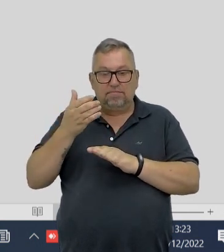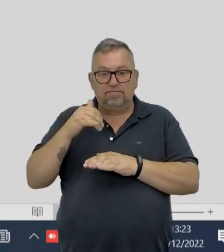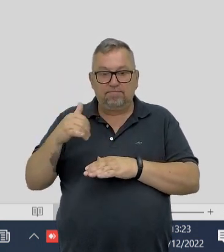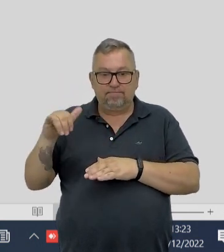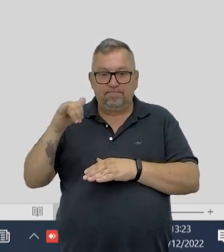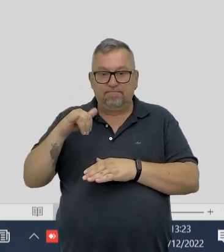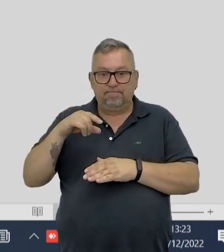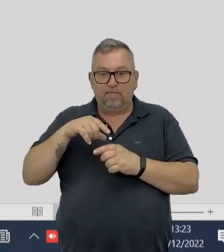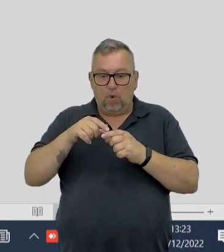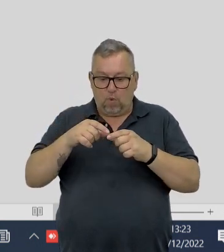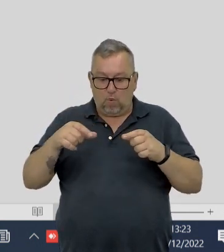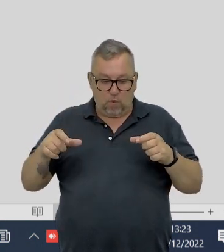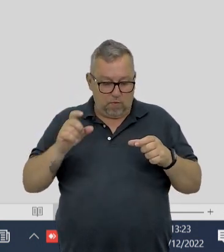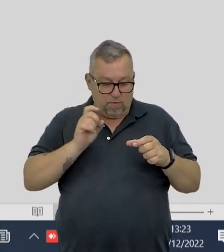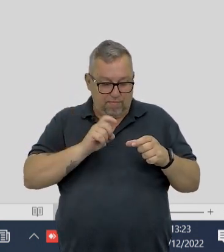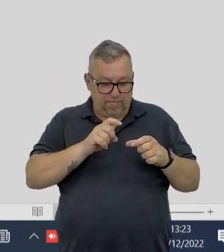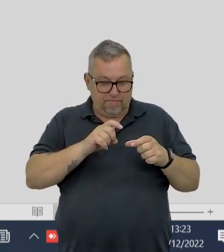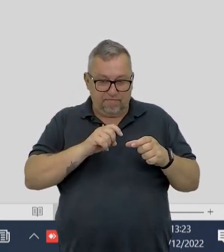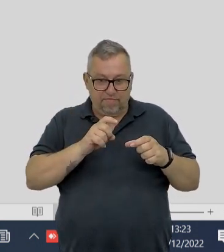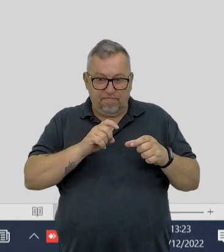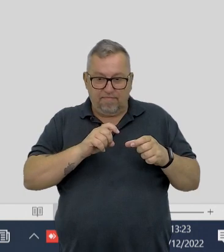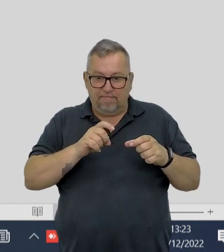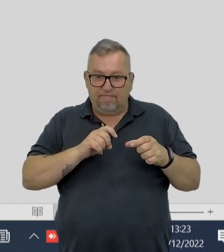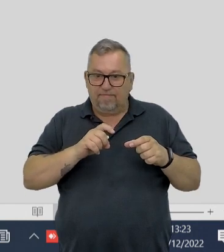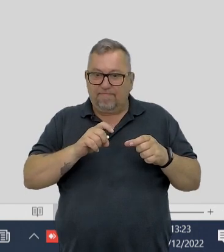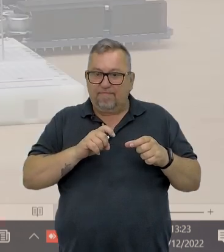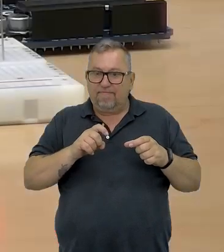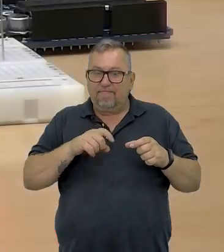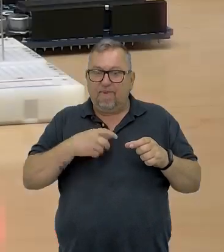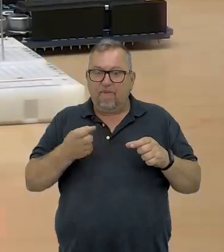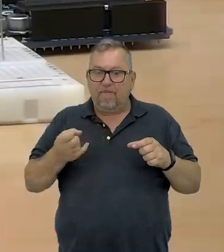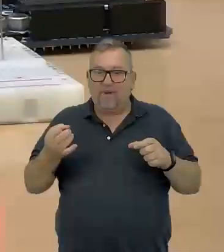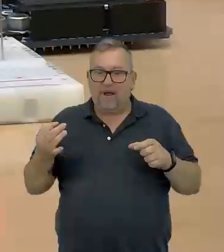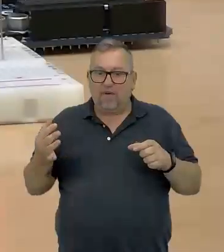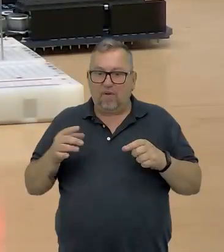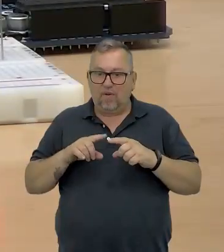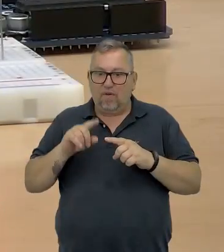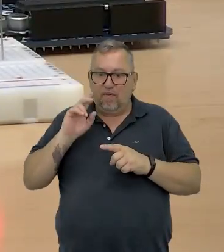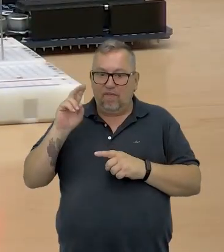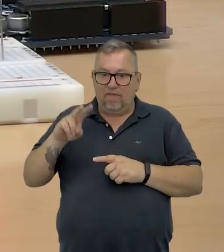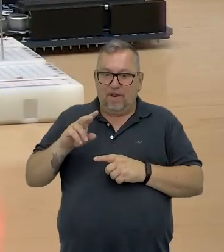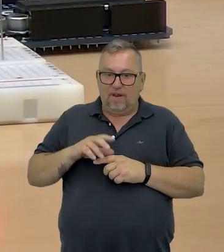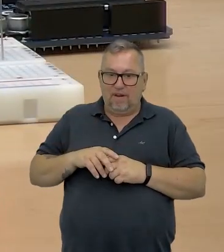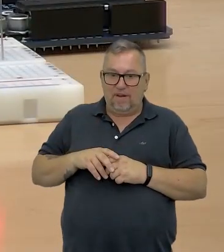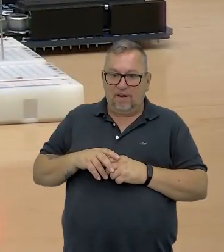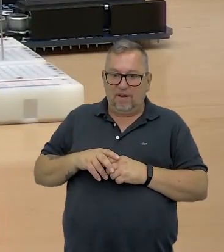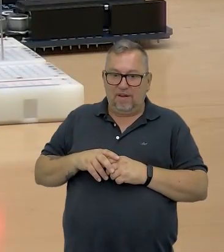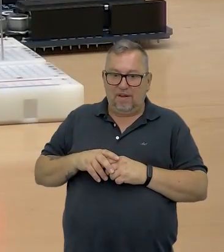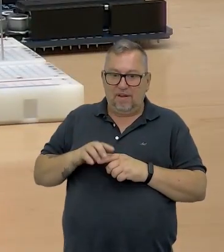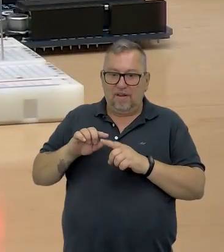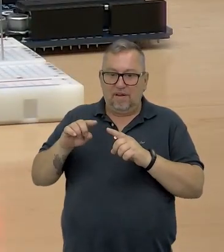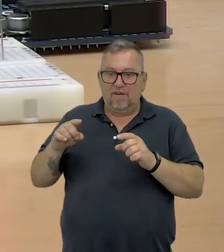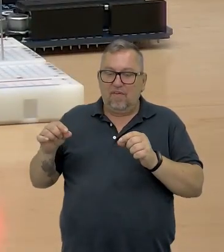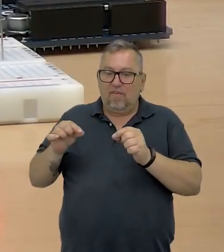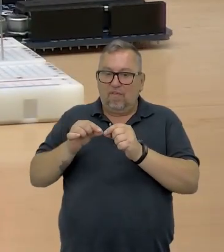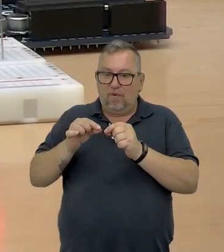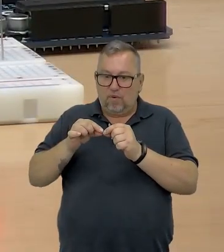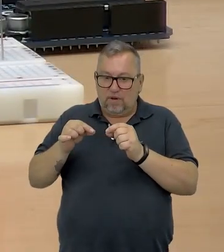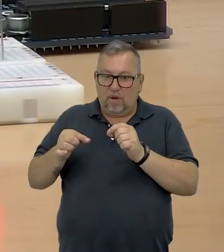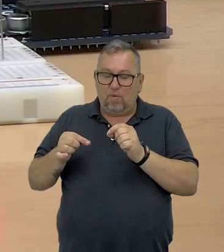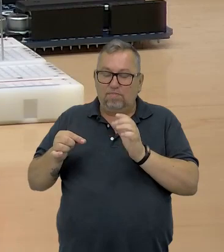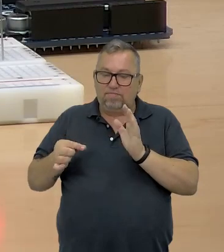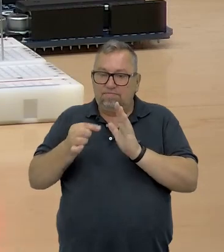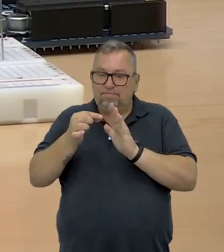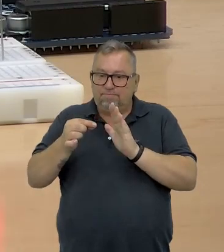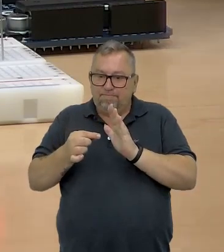Arduino, ele tem vários pinos aqui, Aqui do ladinho, ele tem vários pinos, né? Desse lado aqui, onde os fios estão plugados, né?